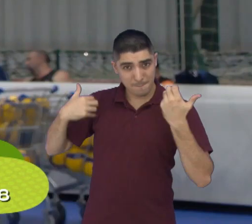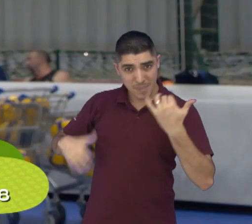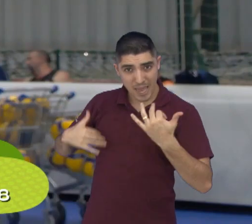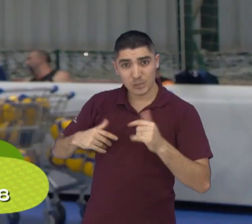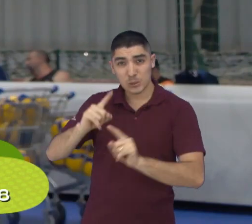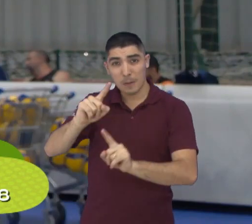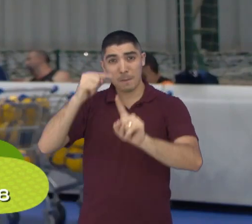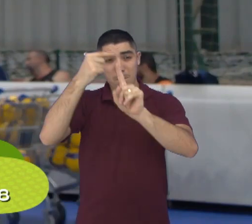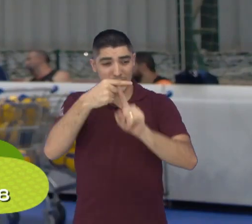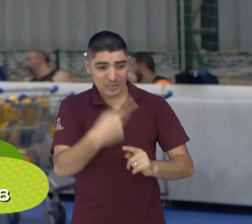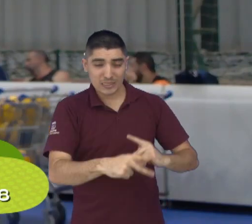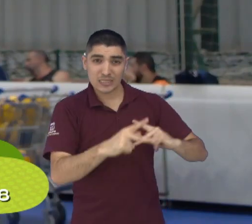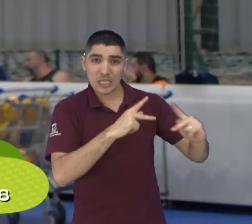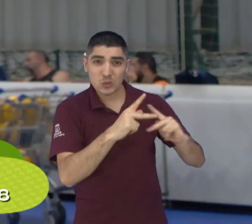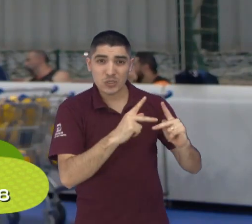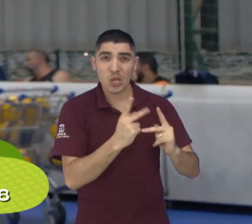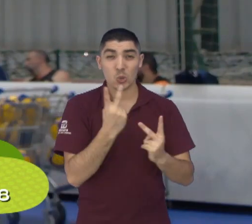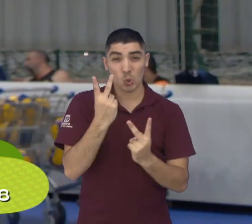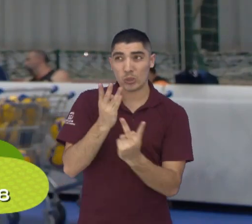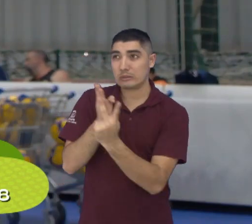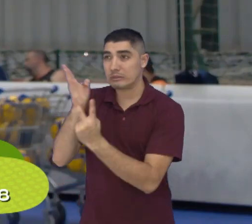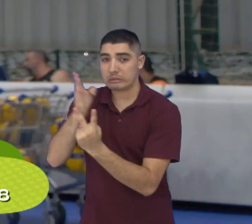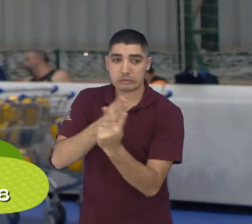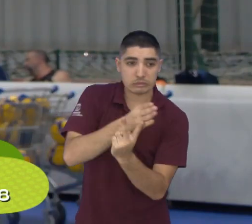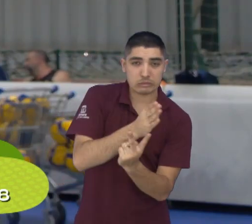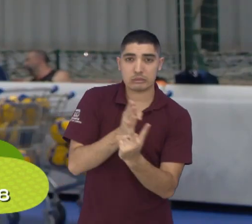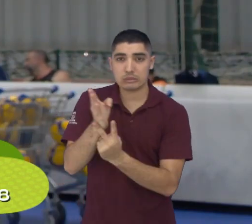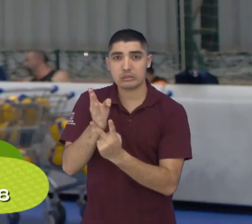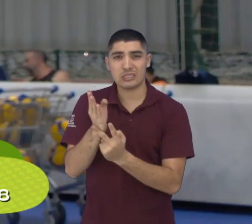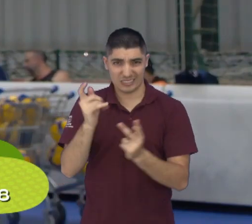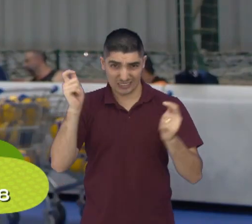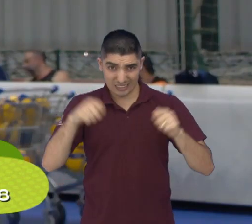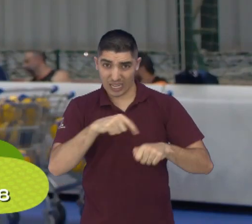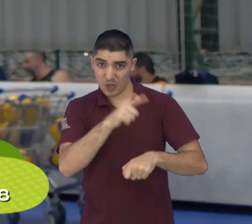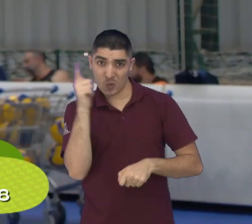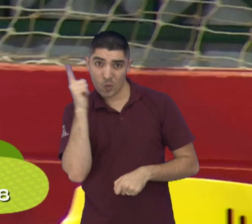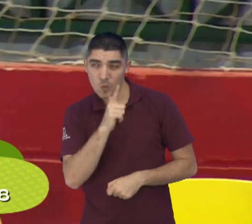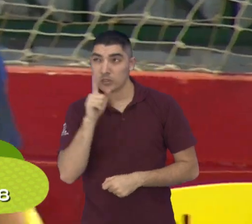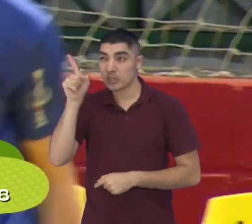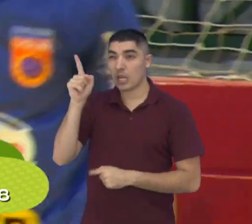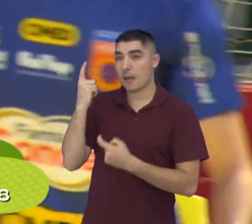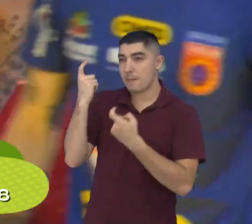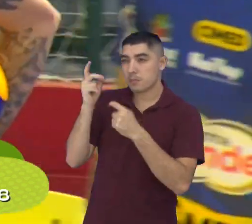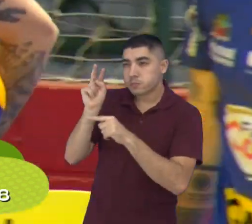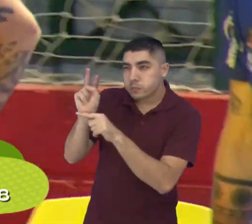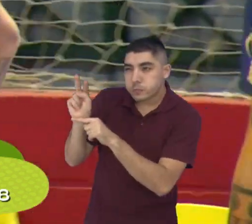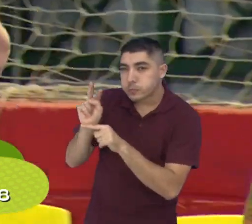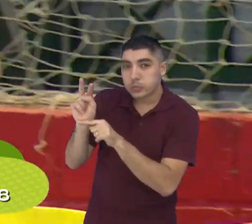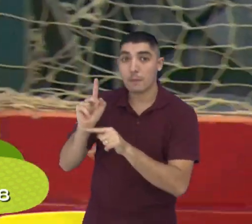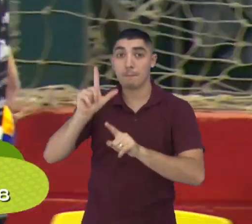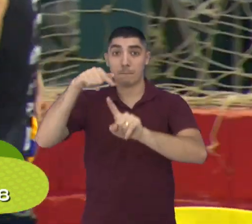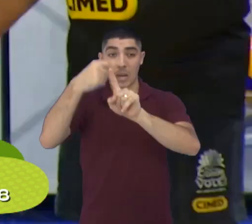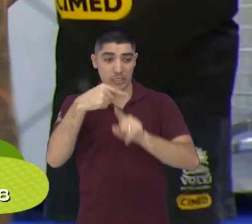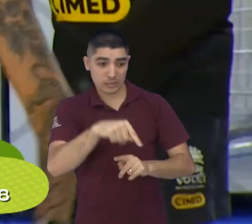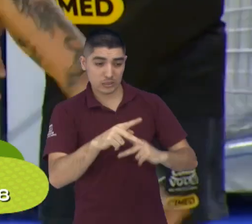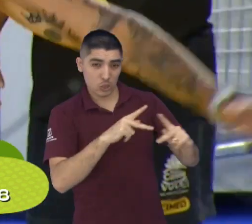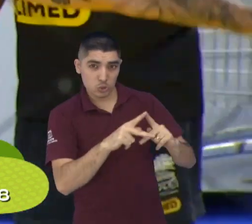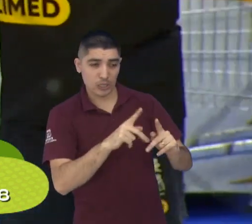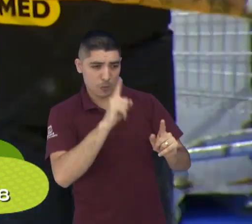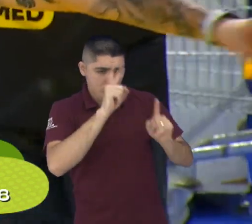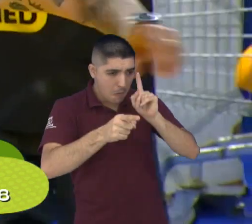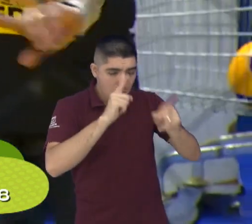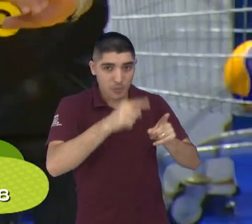jogadores mexicanos onde quer que eles joguem e também cuidar aqui da equipe do São José? Será que dá? O Ricardo Navajas, diretor da equipe do São José,